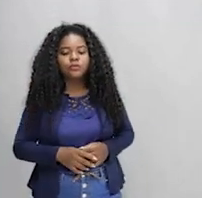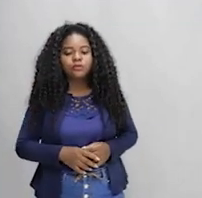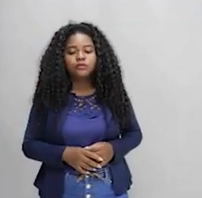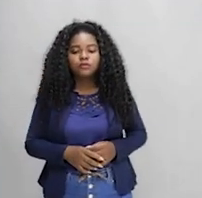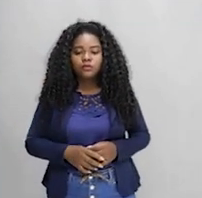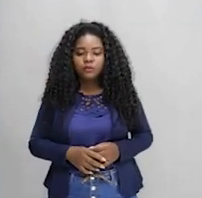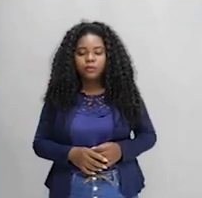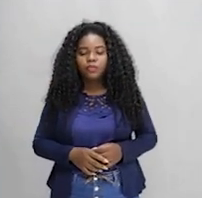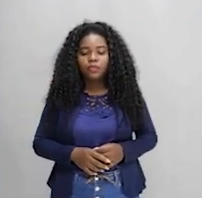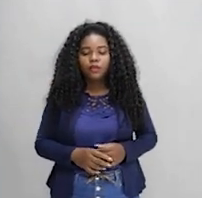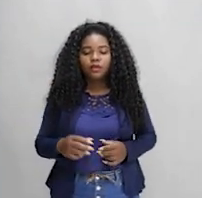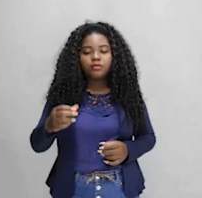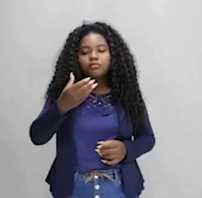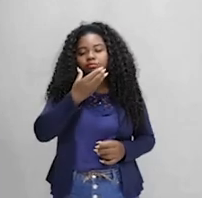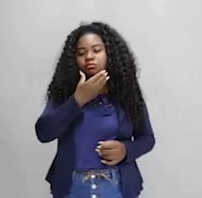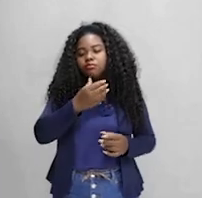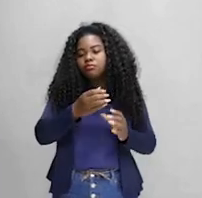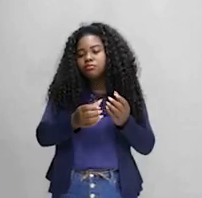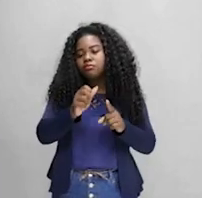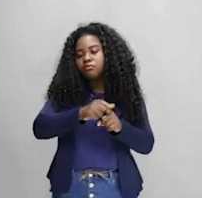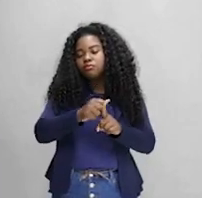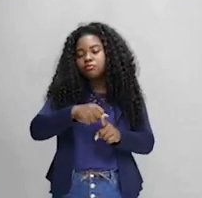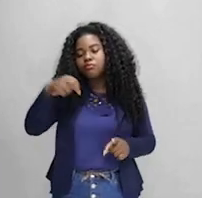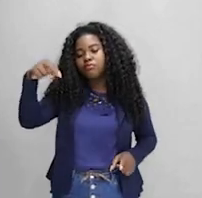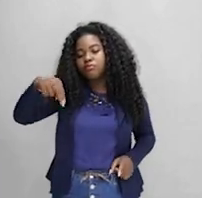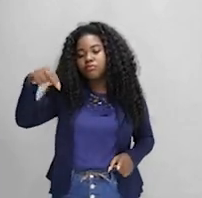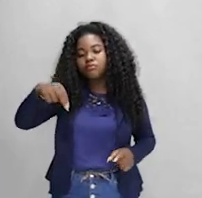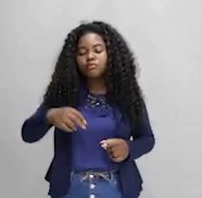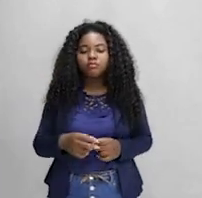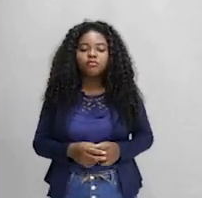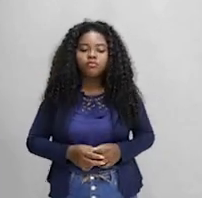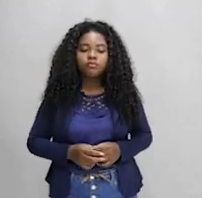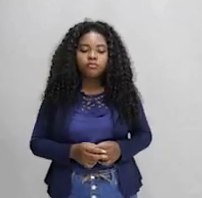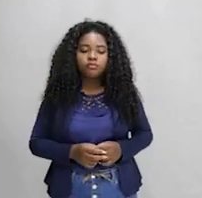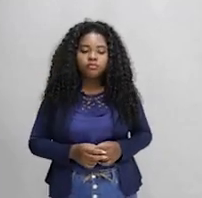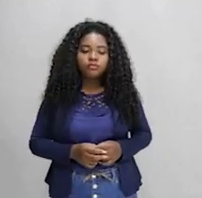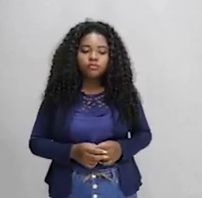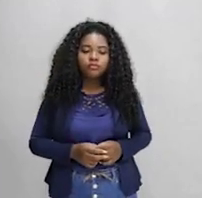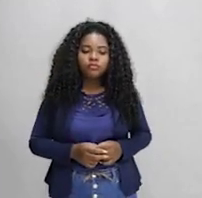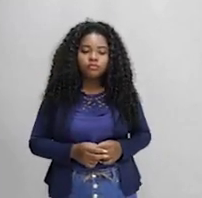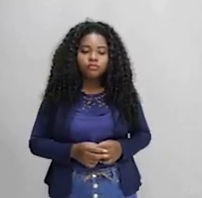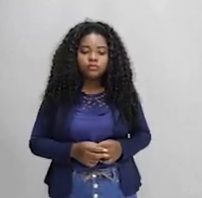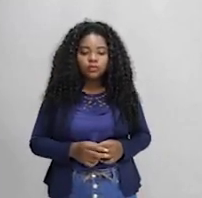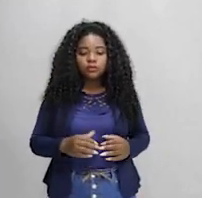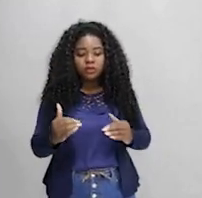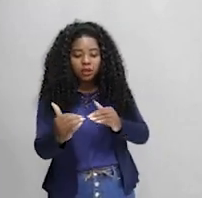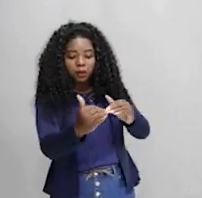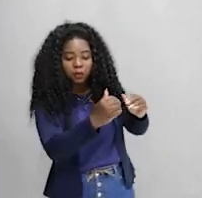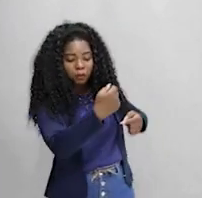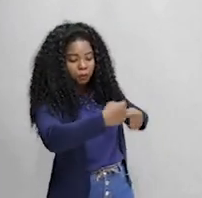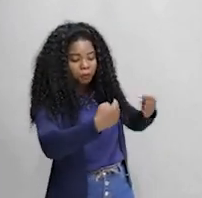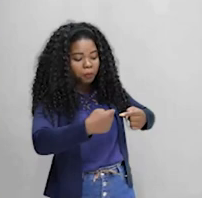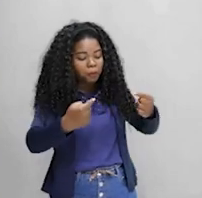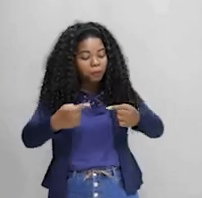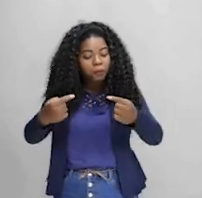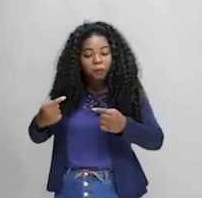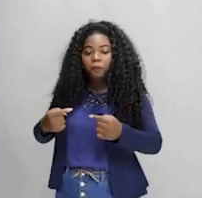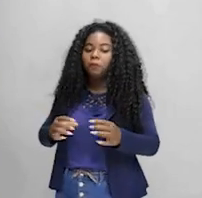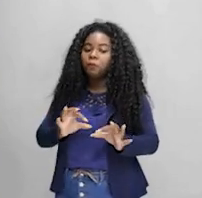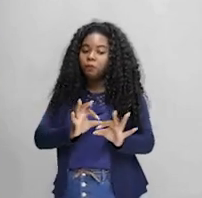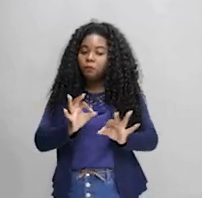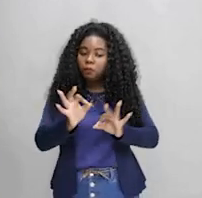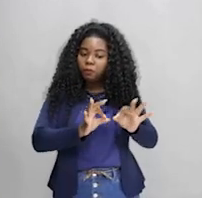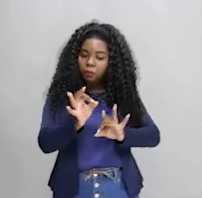acredito agora, em novembro, se não me falha a memória. E aí, como fruto desses acordos, dessas conferências, surge o